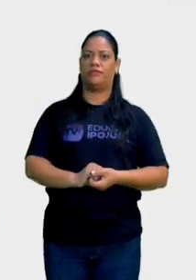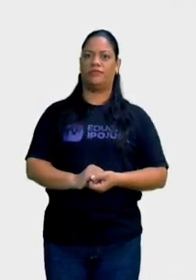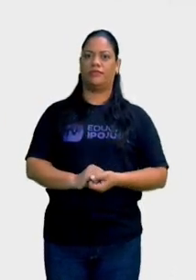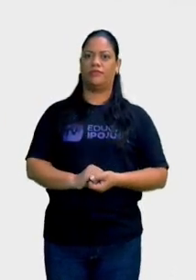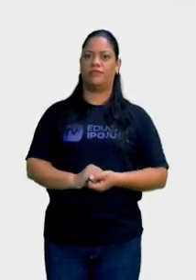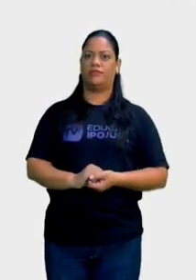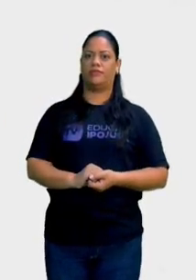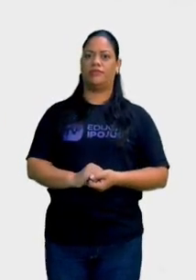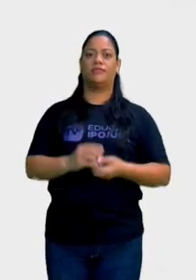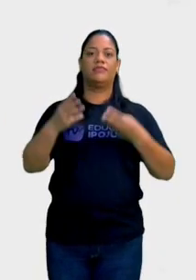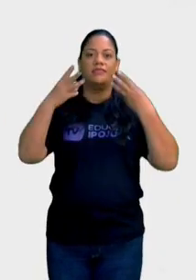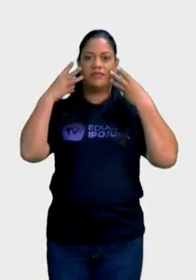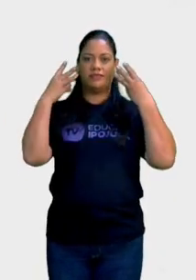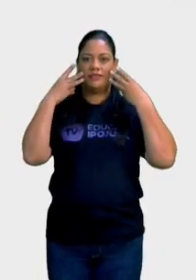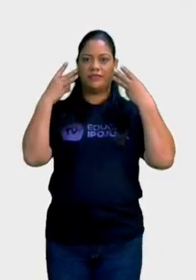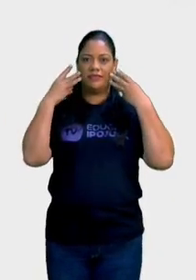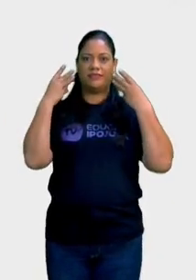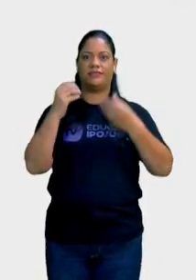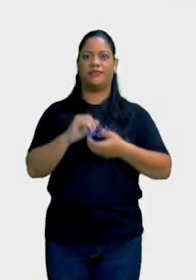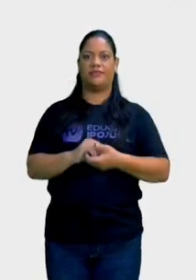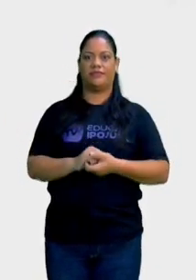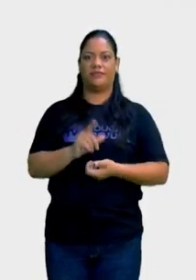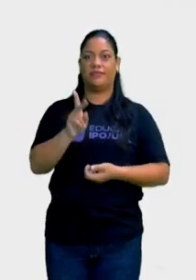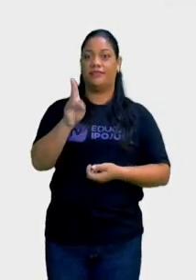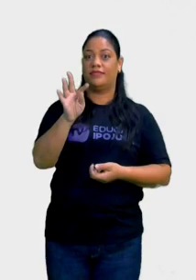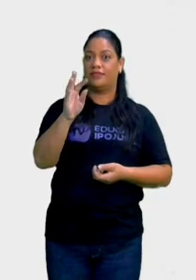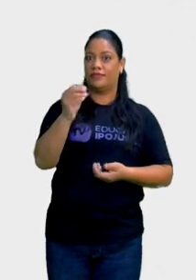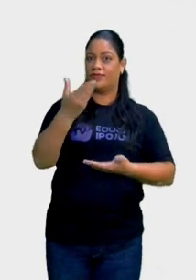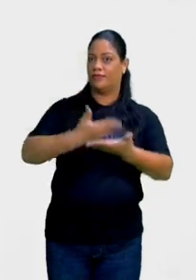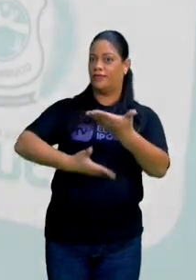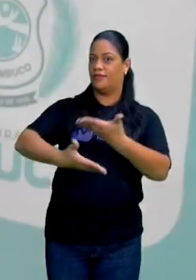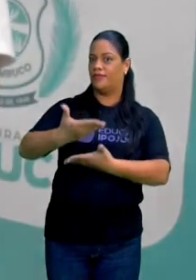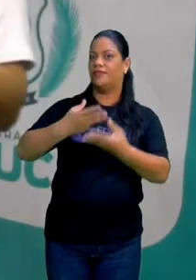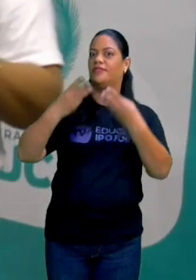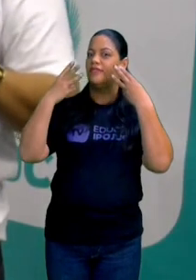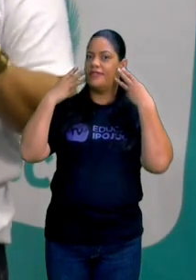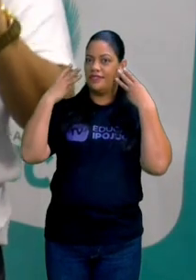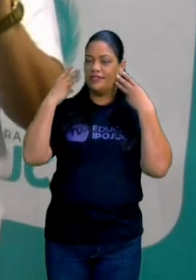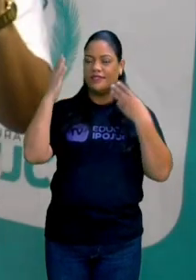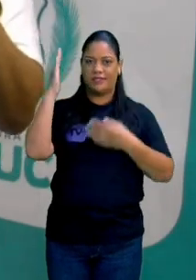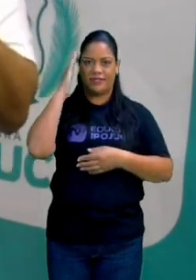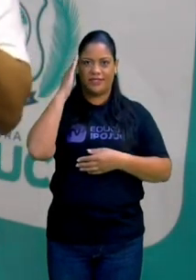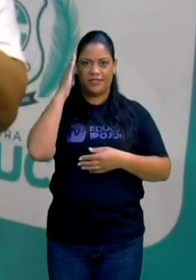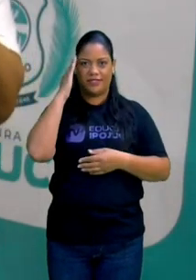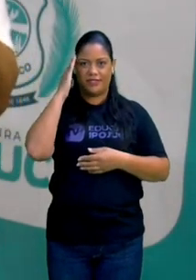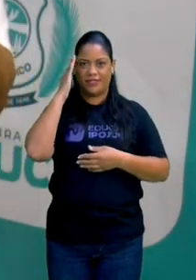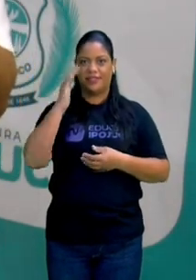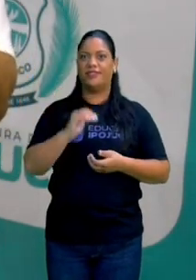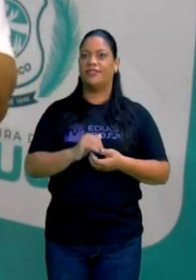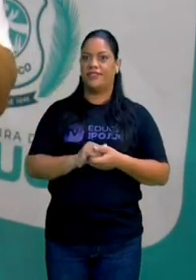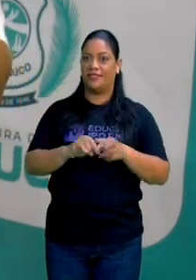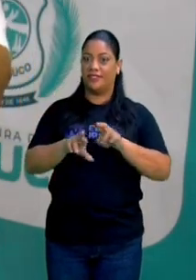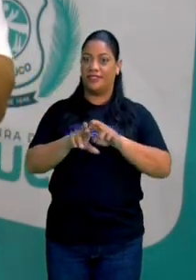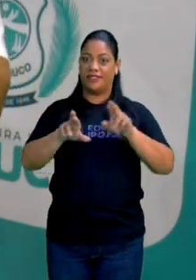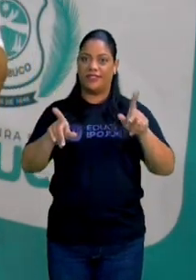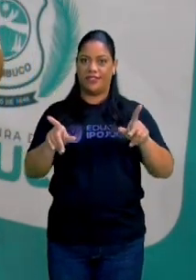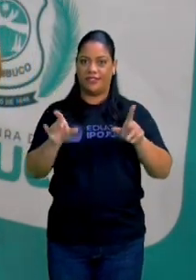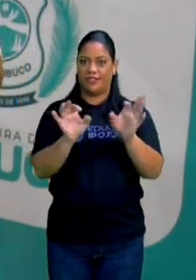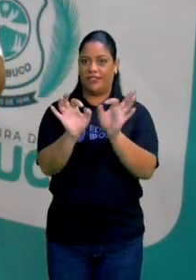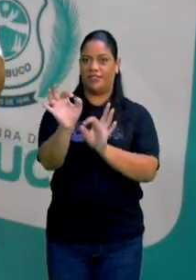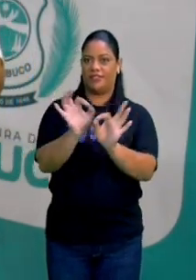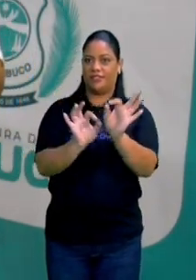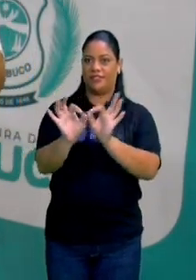O gato é Guto que cuida do seu gato. Entendeu essa diferença e essa